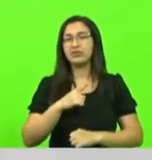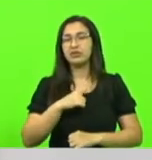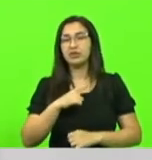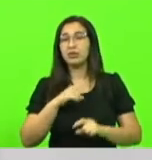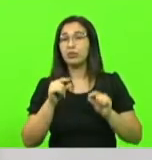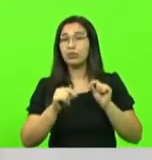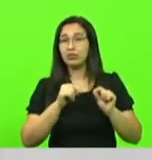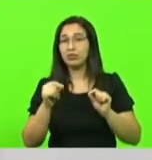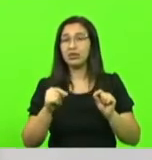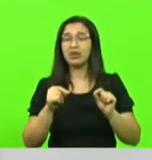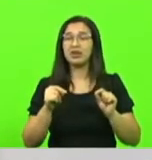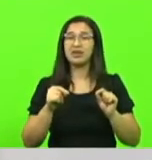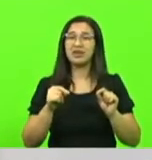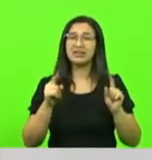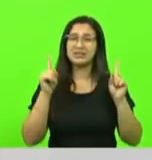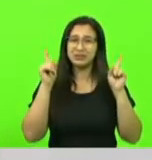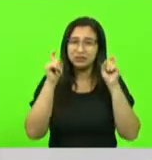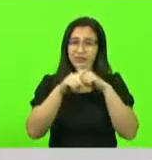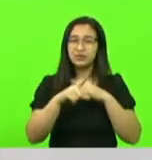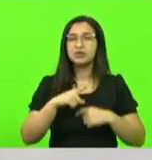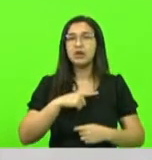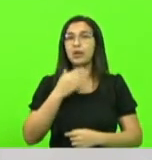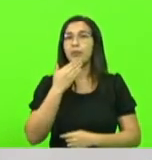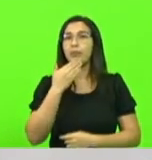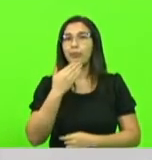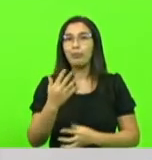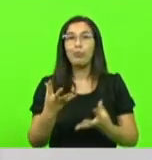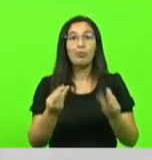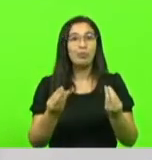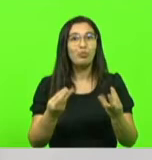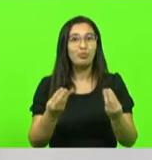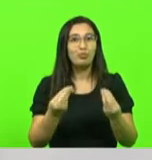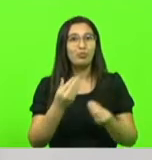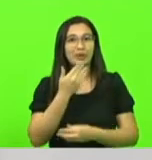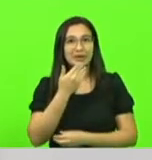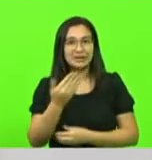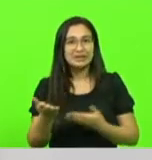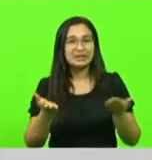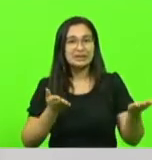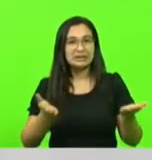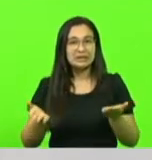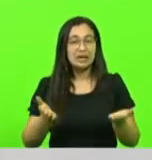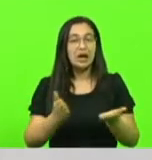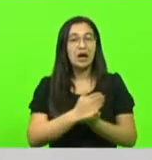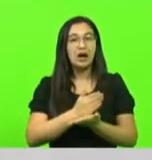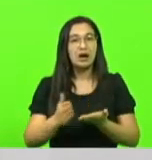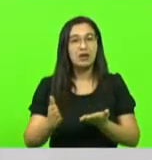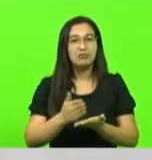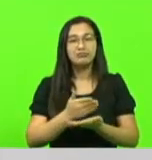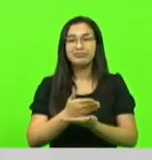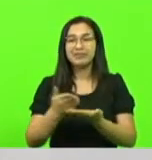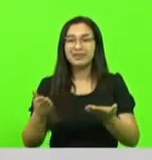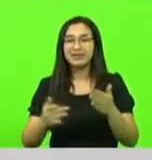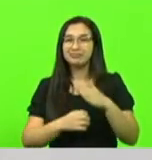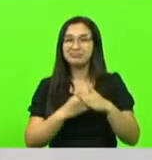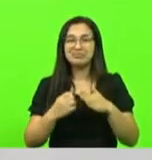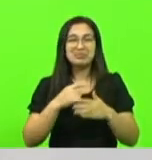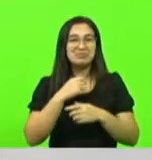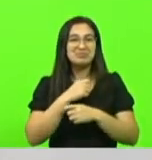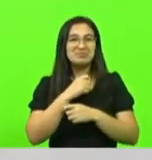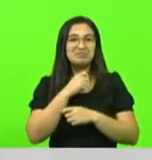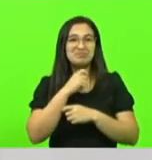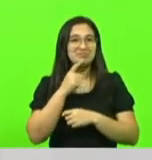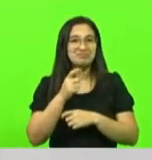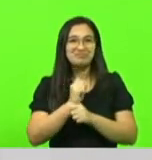infelizmente nós temos muitas licitações que têm dado deserto e algumas dos fornecedores não conseguem fazer a entrega, mas nós